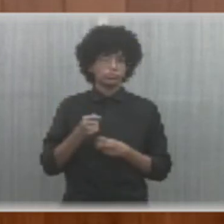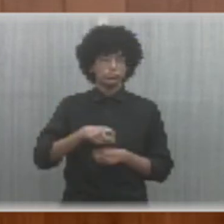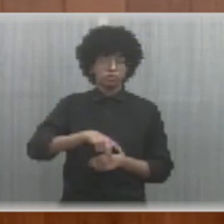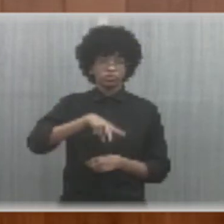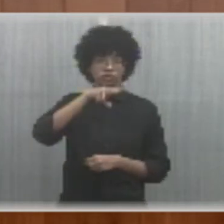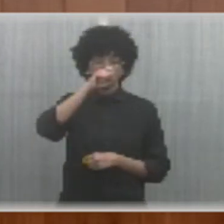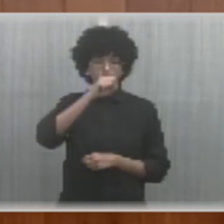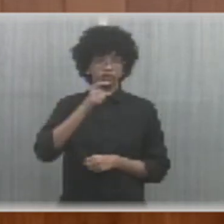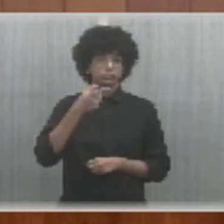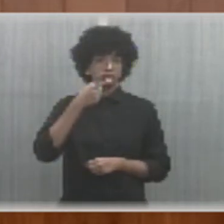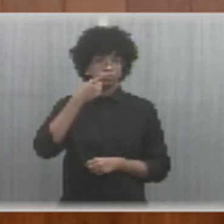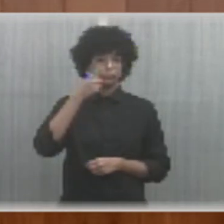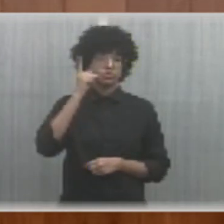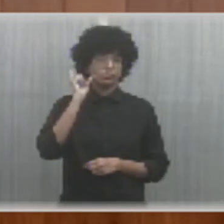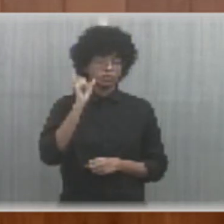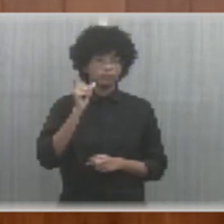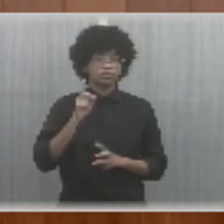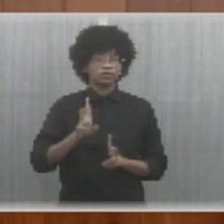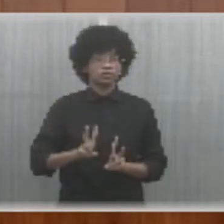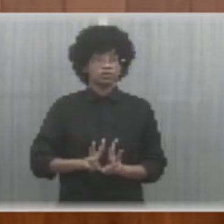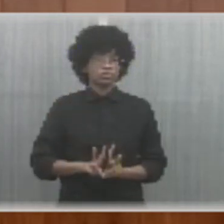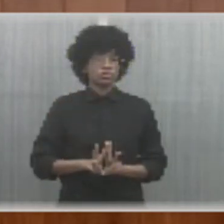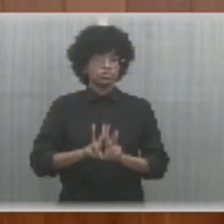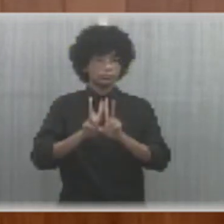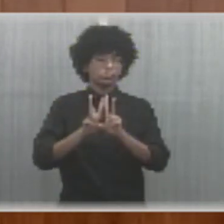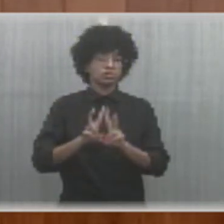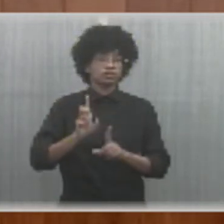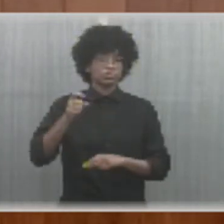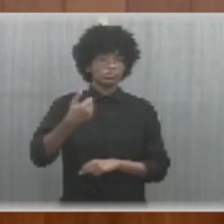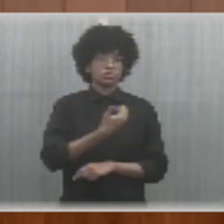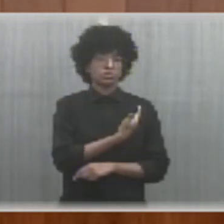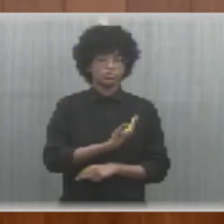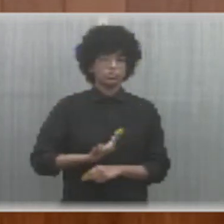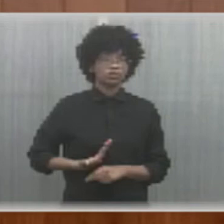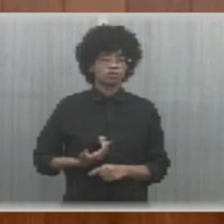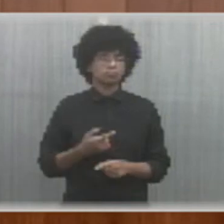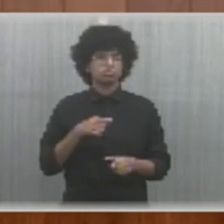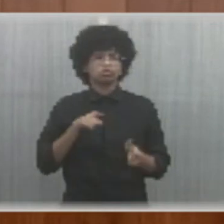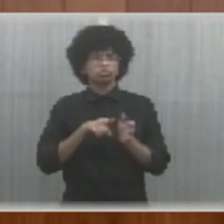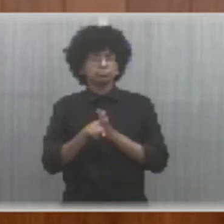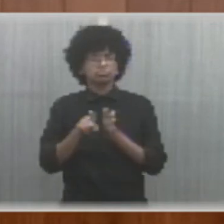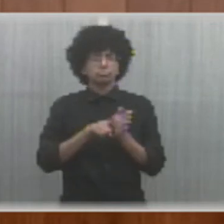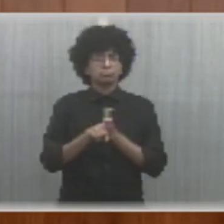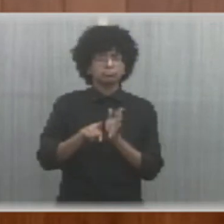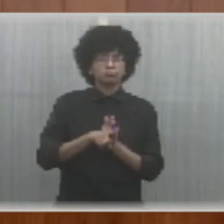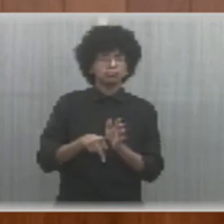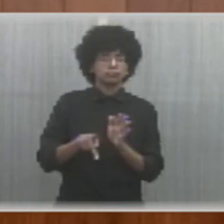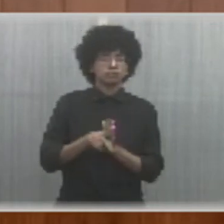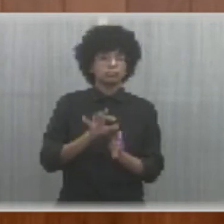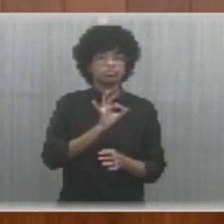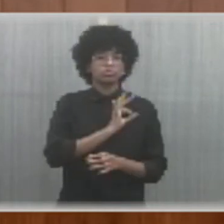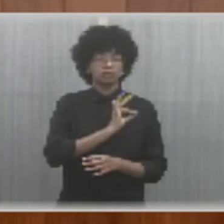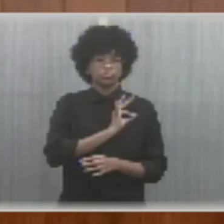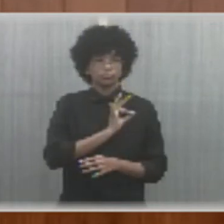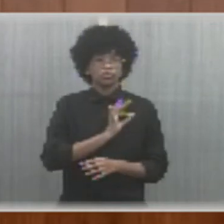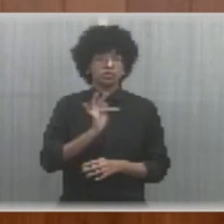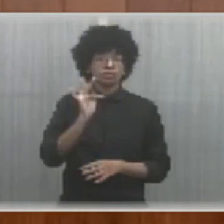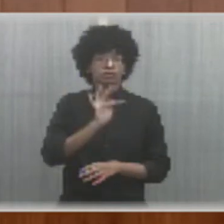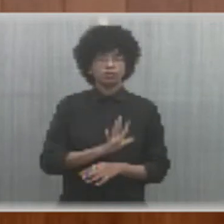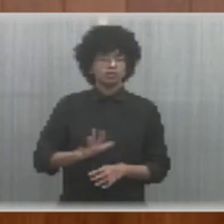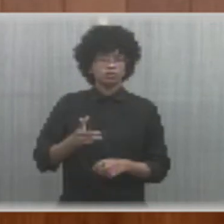Wellington Dias, foi questionado sobre a operação da Polícia Federal, que busca investigar